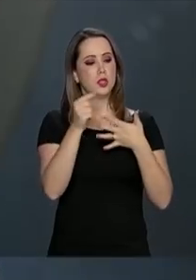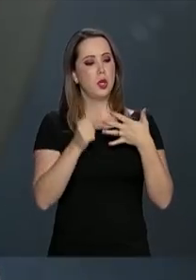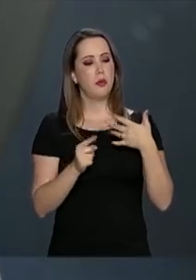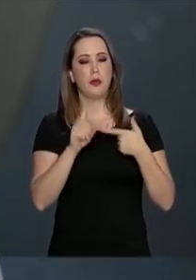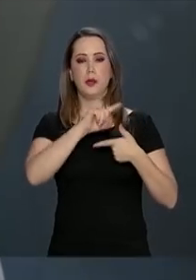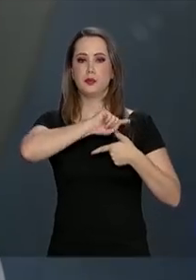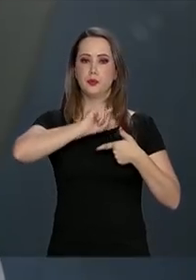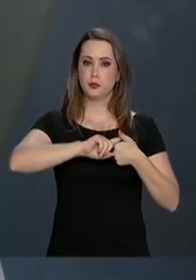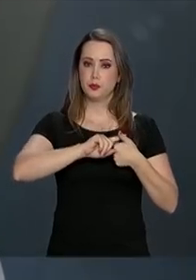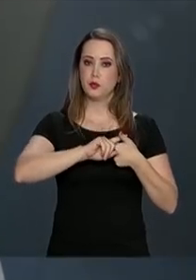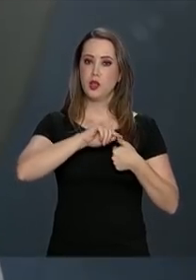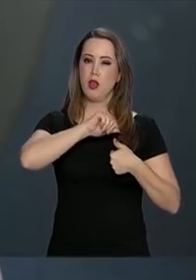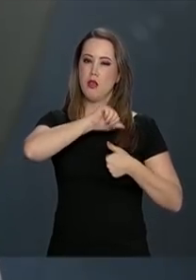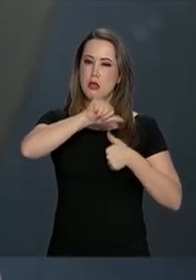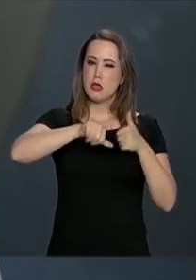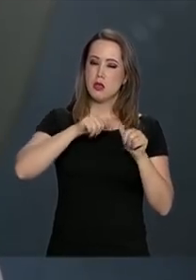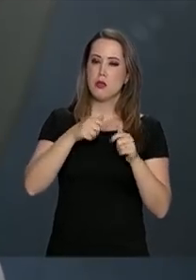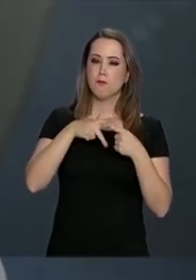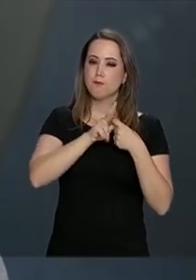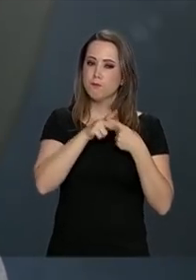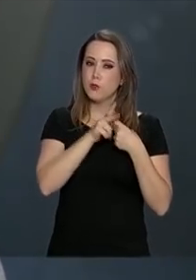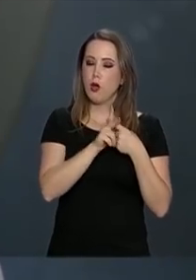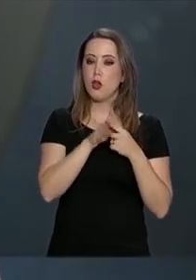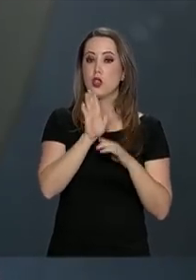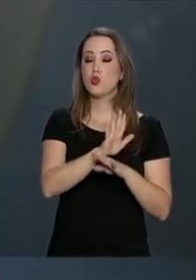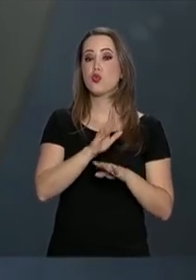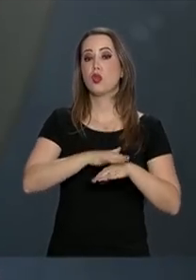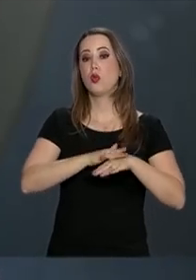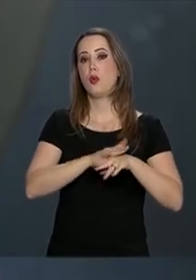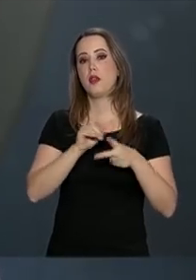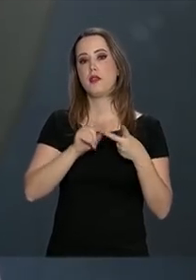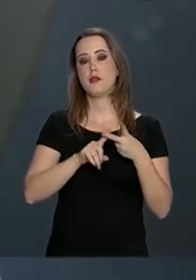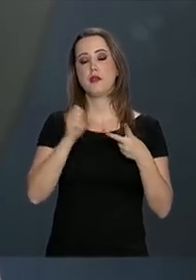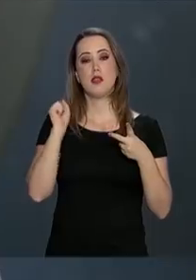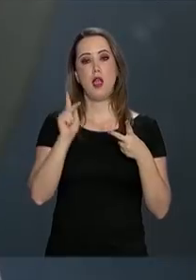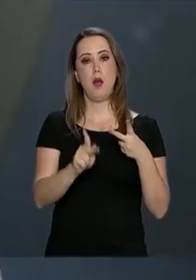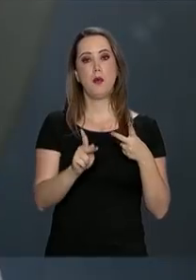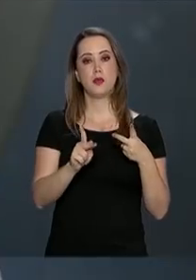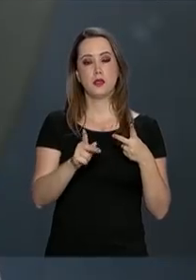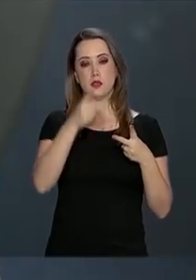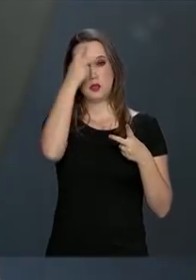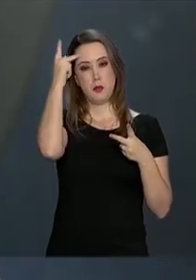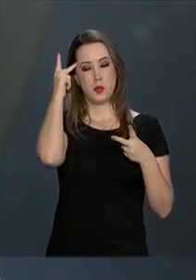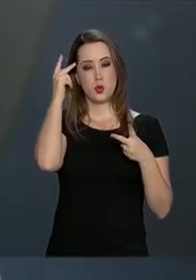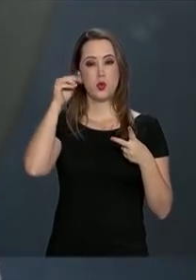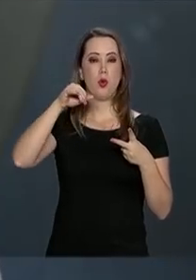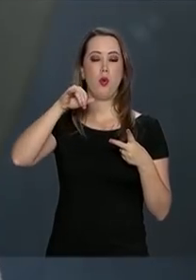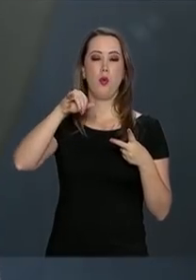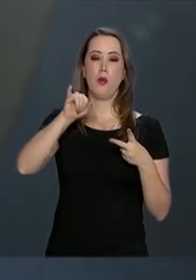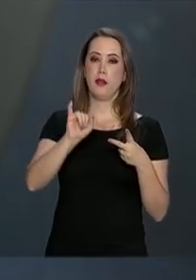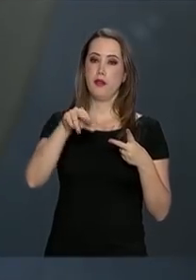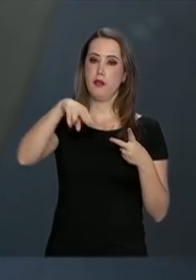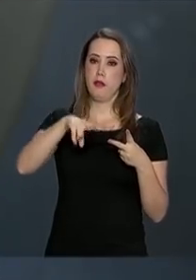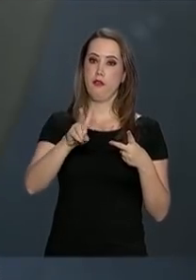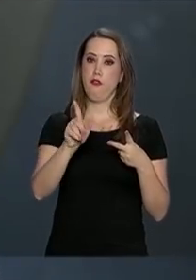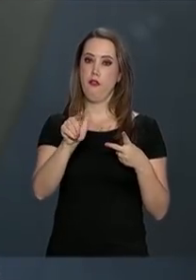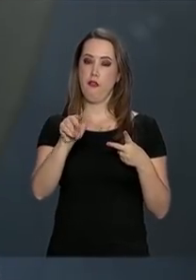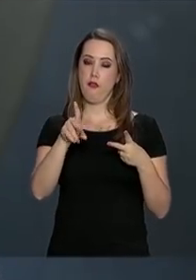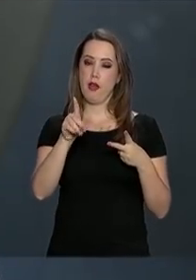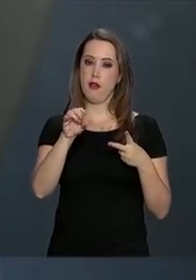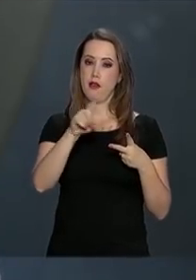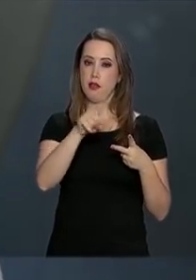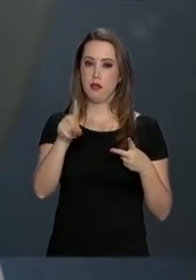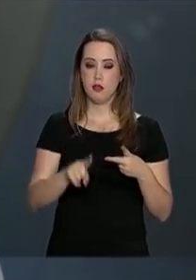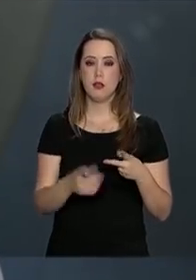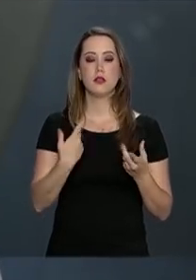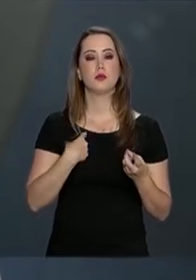incluem a revisão dos auxílios doenças e aposentadorias por invalidez. O ministro Onyx Lorenzoni falou